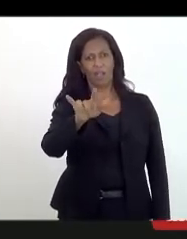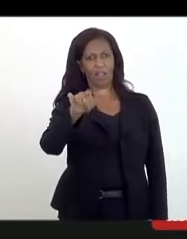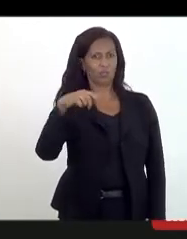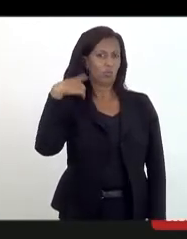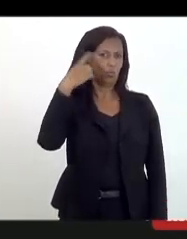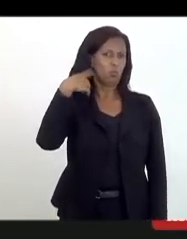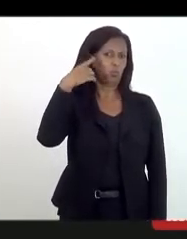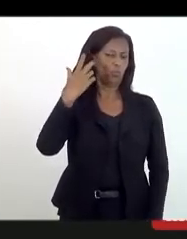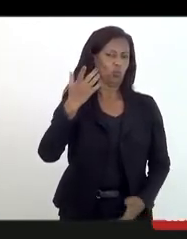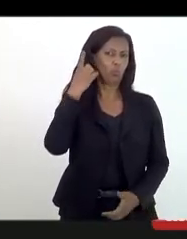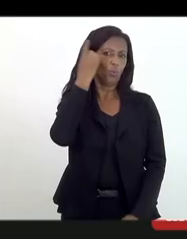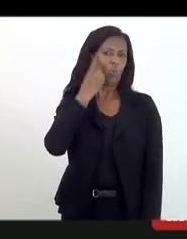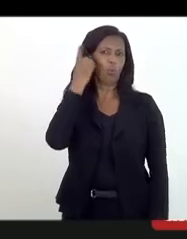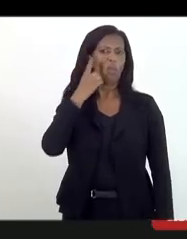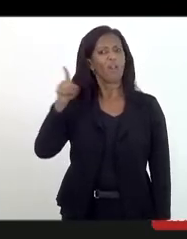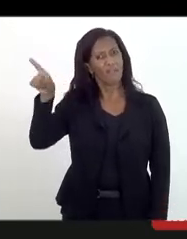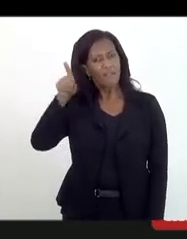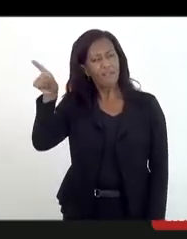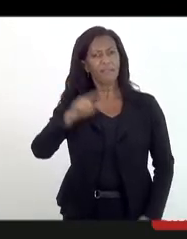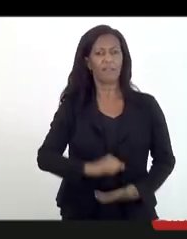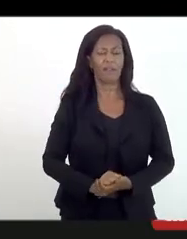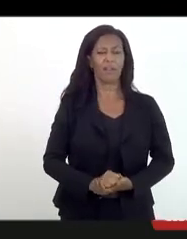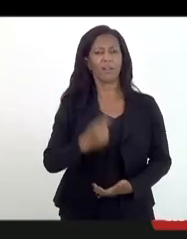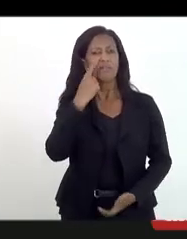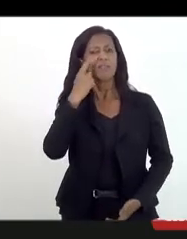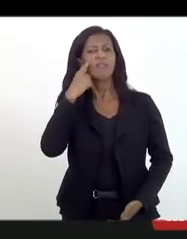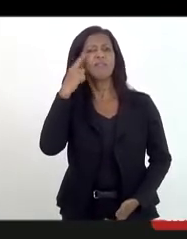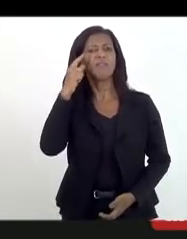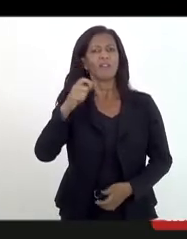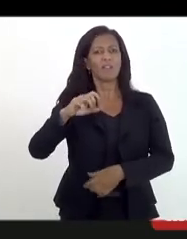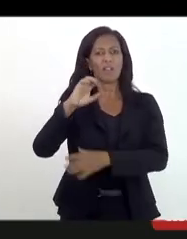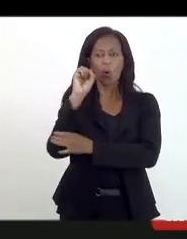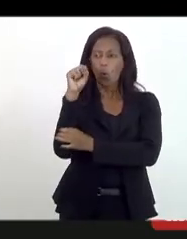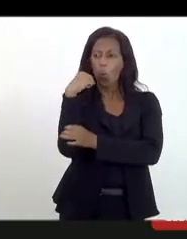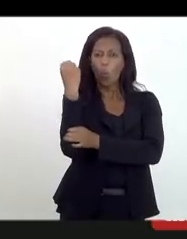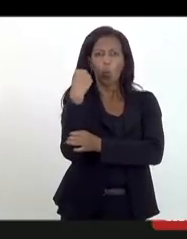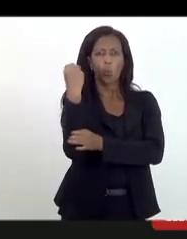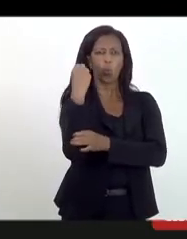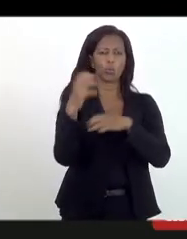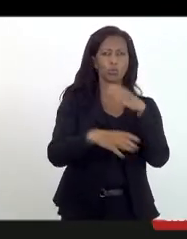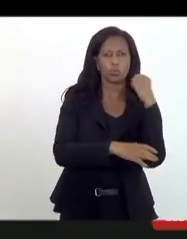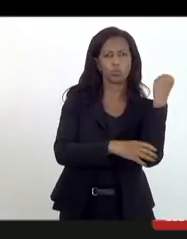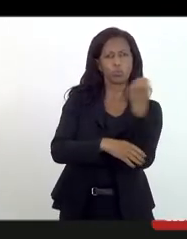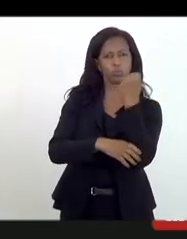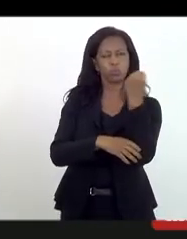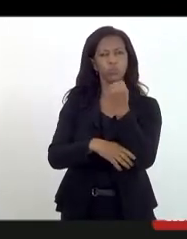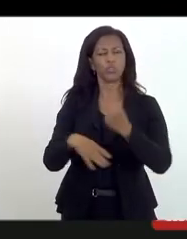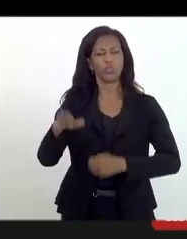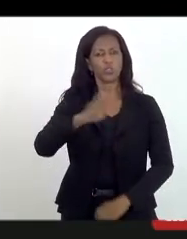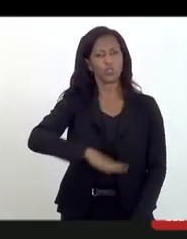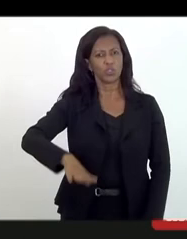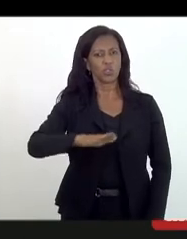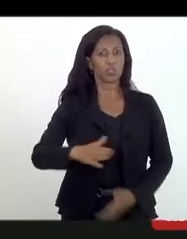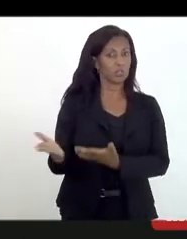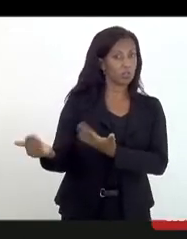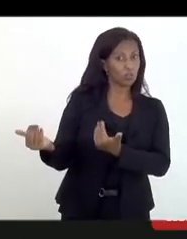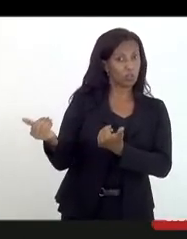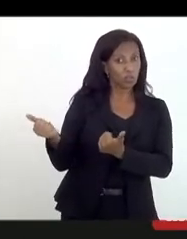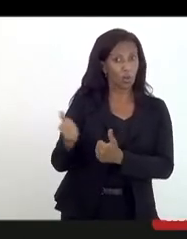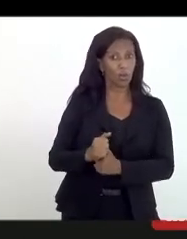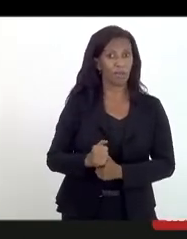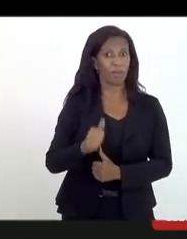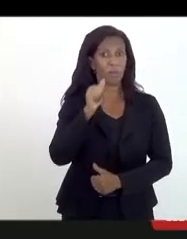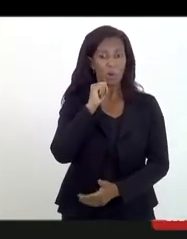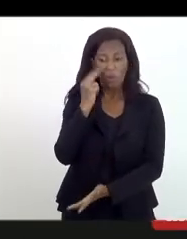que Henrique Pessoa frequenta. Vá lá escavar, vá lá ver as ossadas de crianças inocentes, de jovens, de mulheres que estão lá